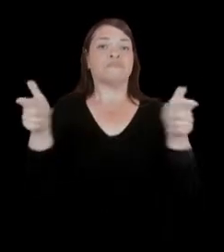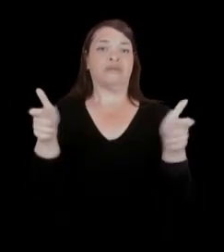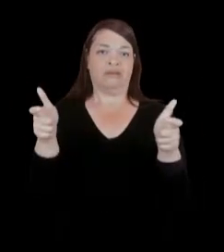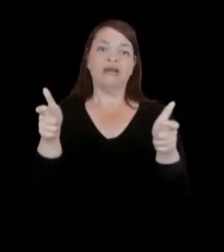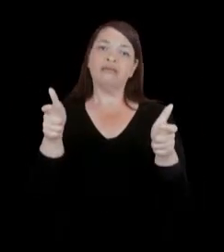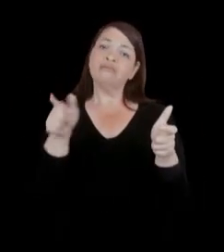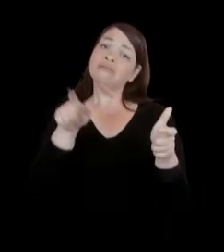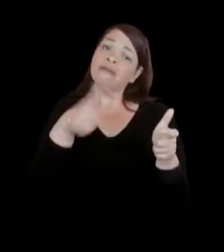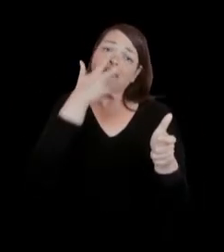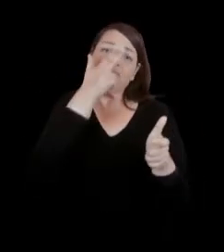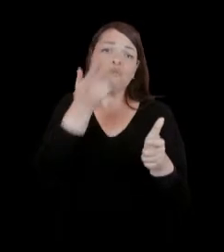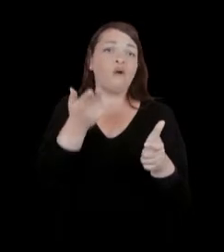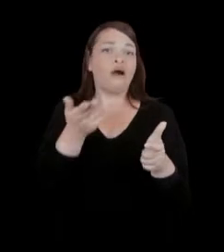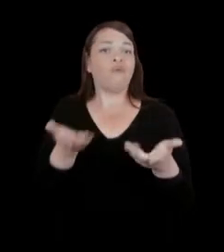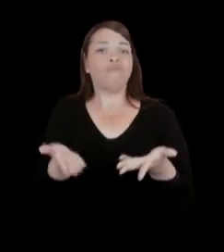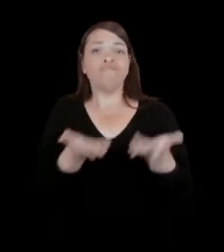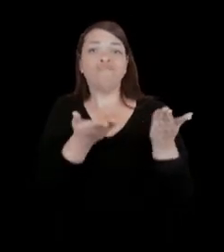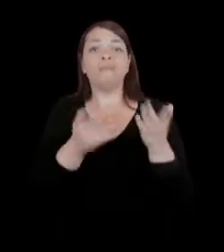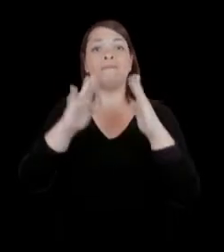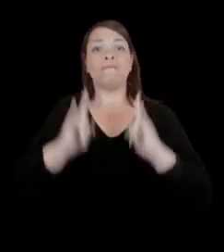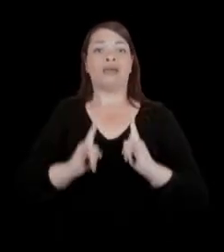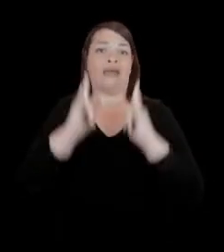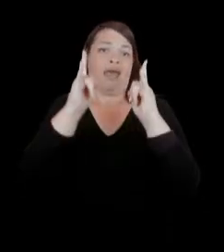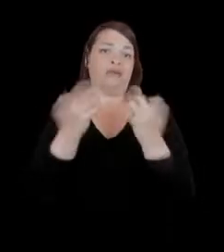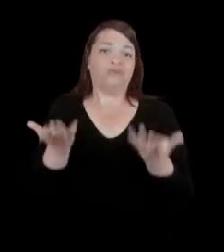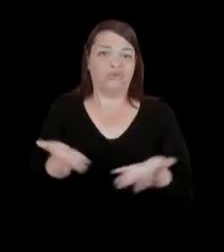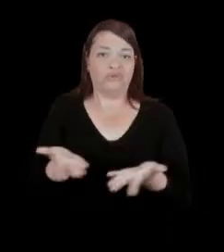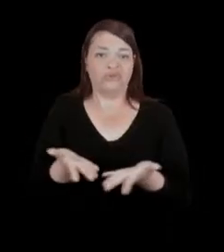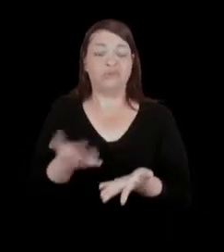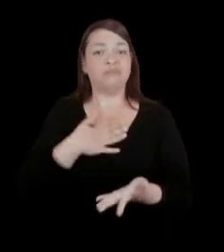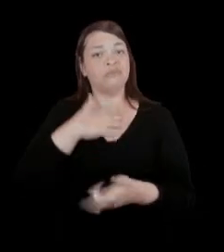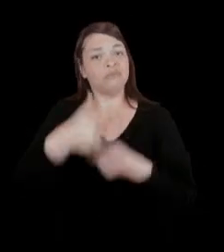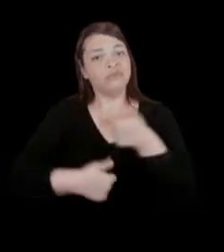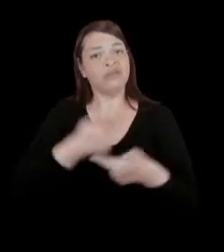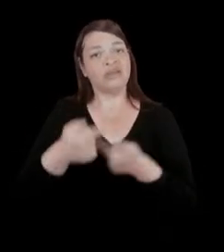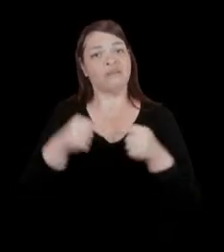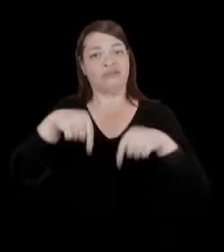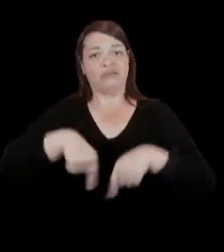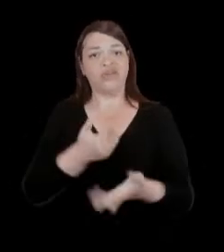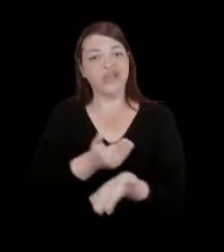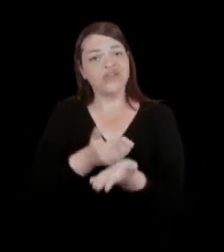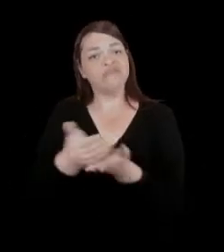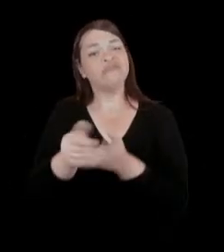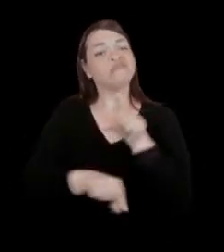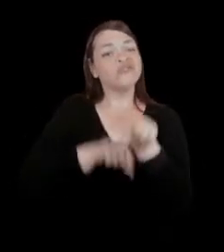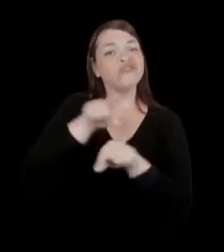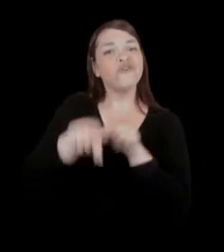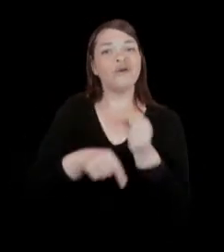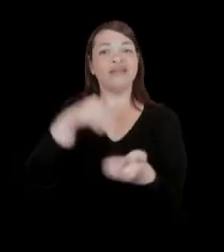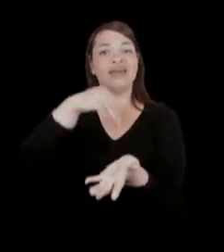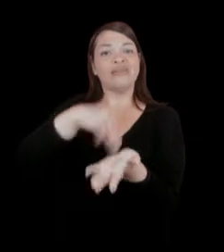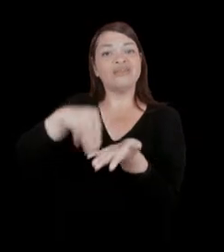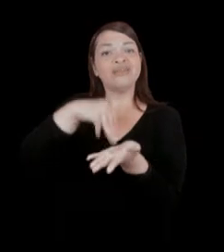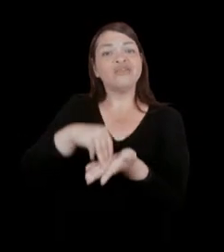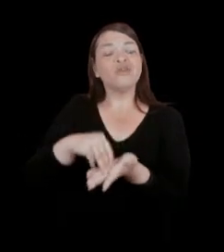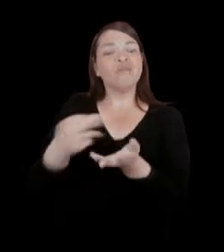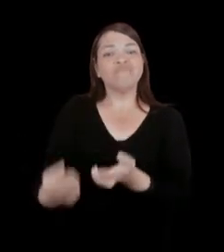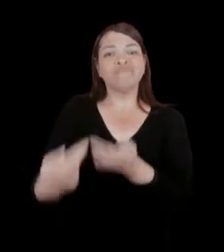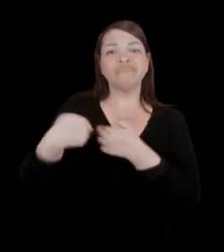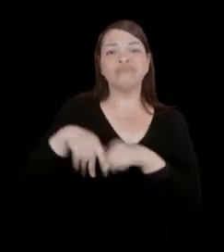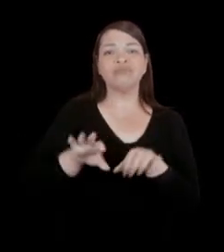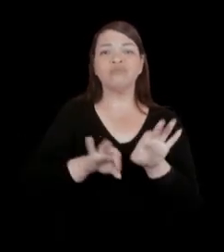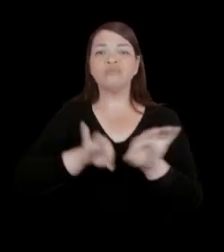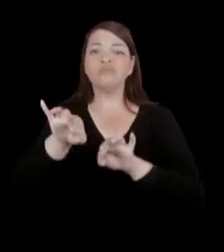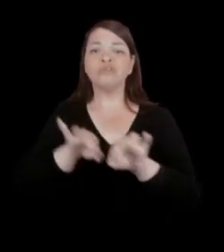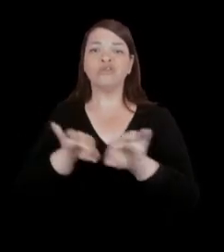é o que a gente vê aqui hoje. O meu trabalho aqui começou escolhendo o escritório que seria responsável pelo projeto